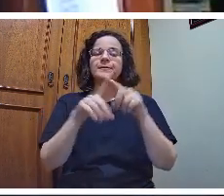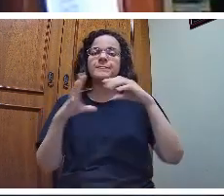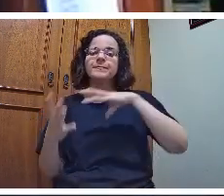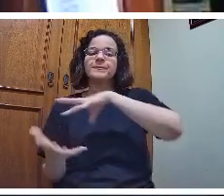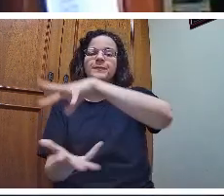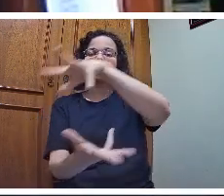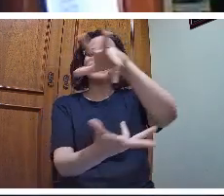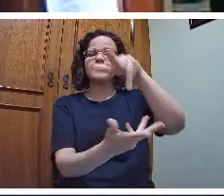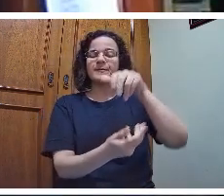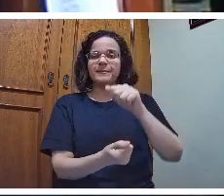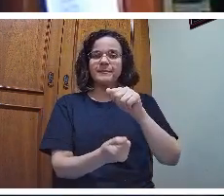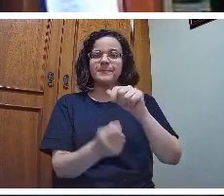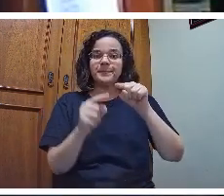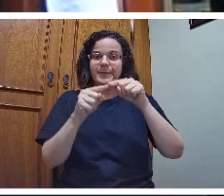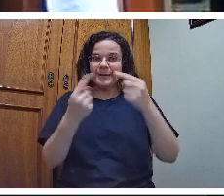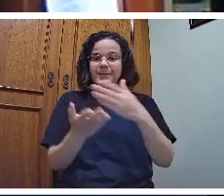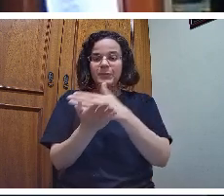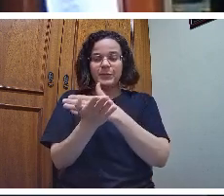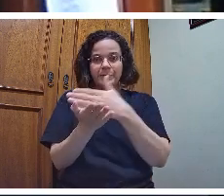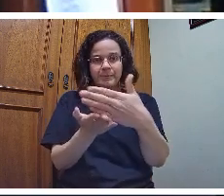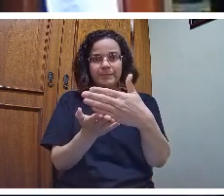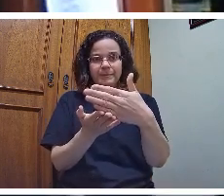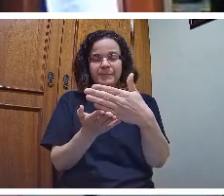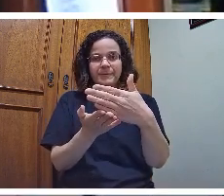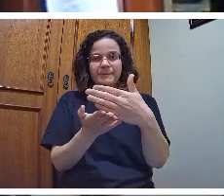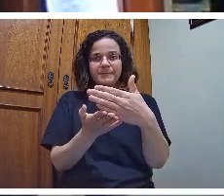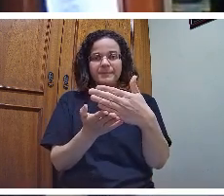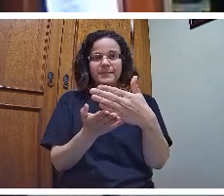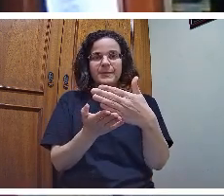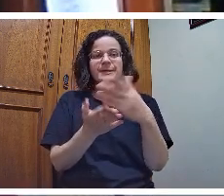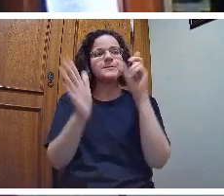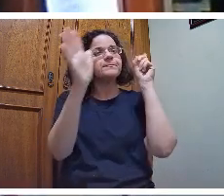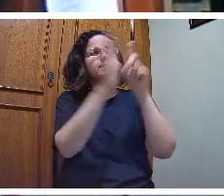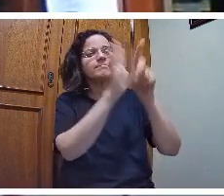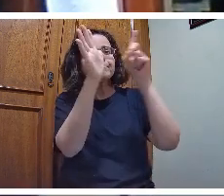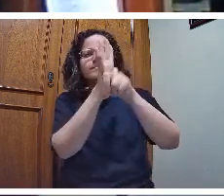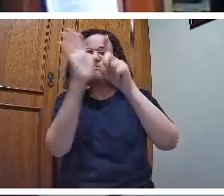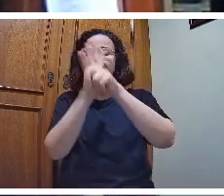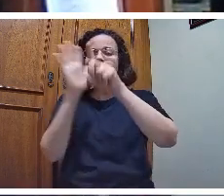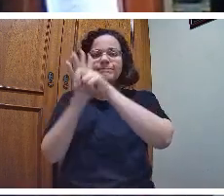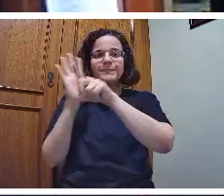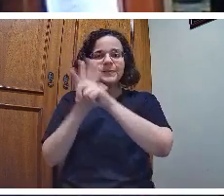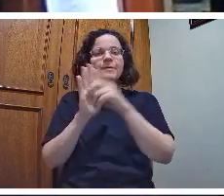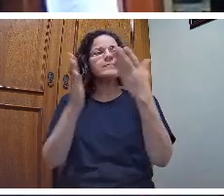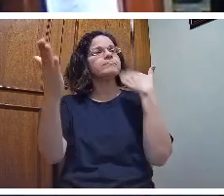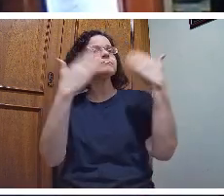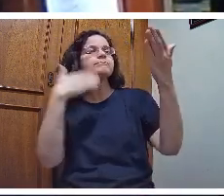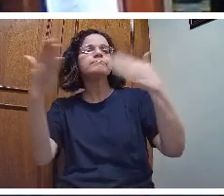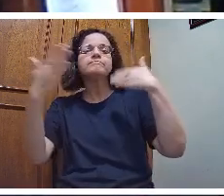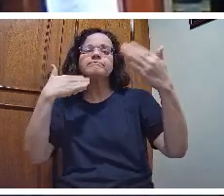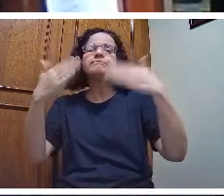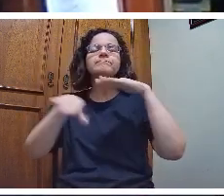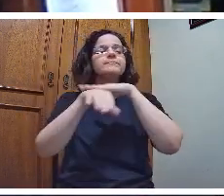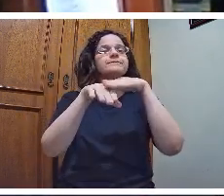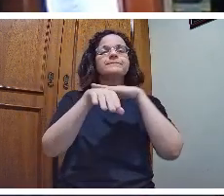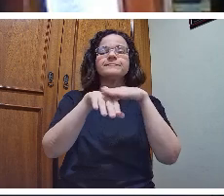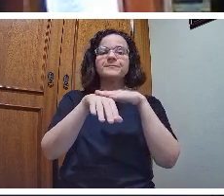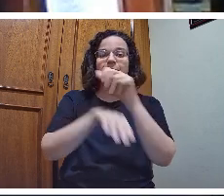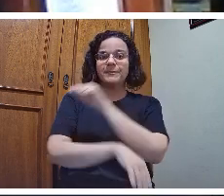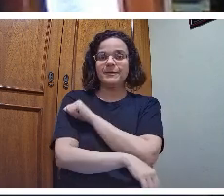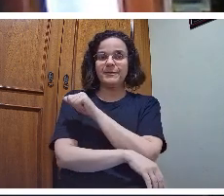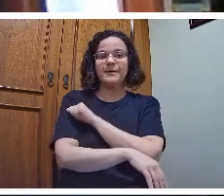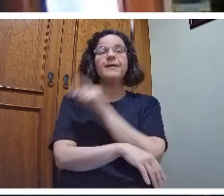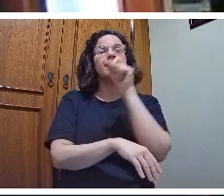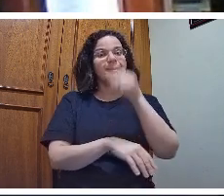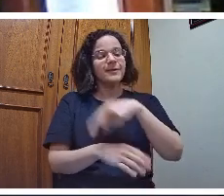globalidade. Então, esse início, eu diria, de interrogar e de dialogar com o aluno, nos dá